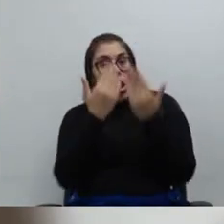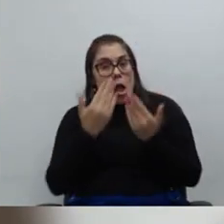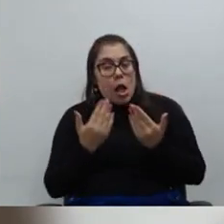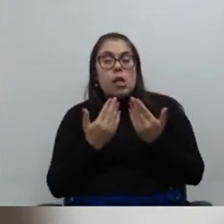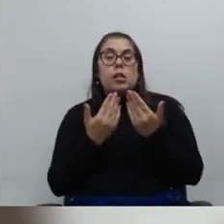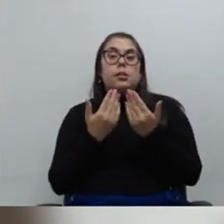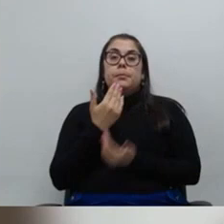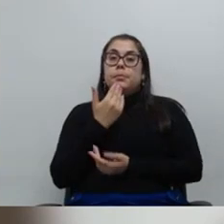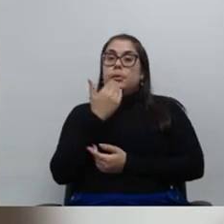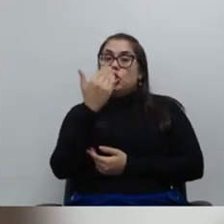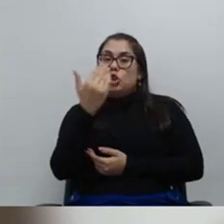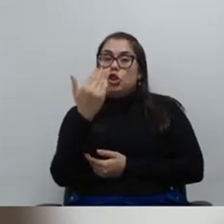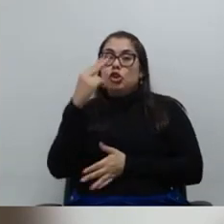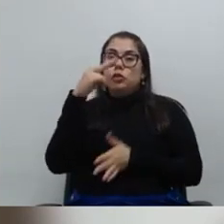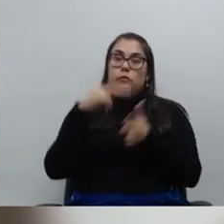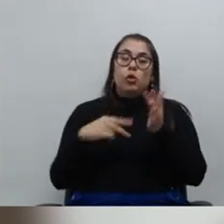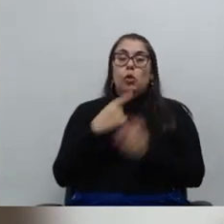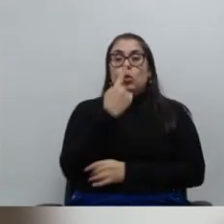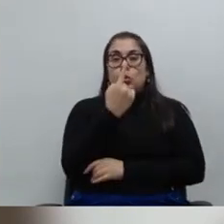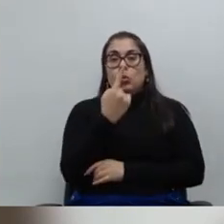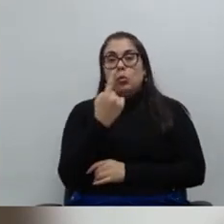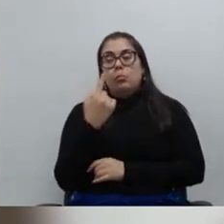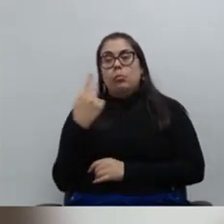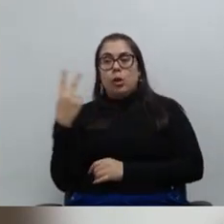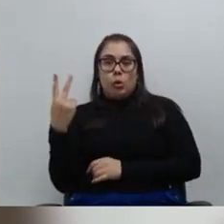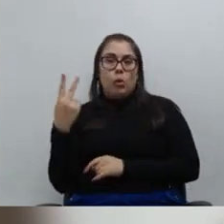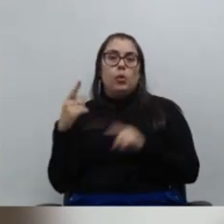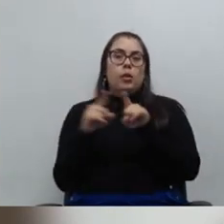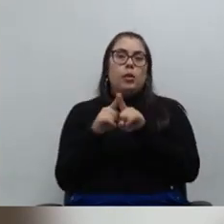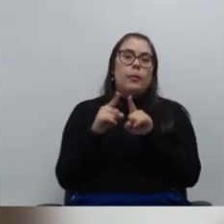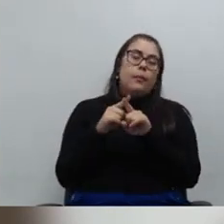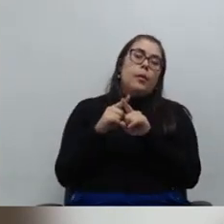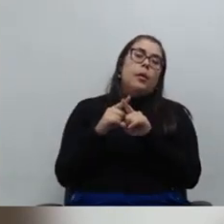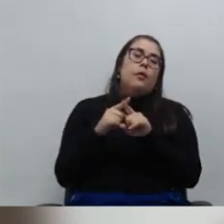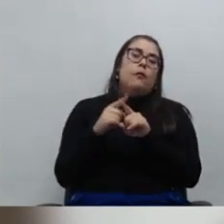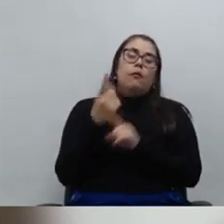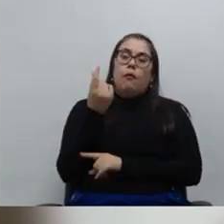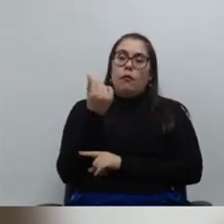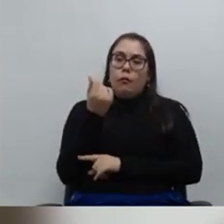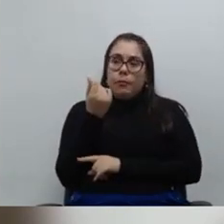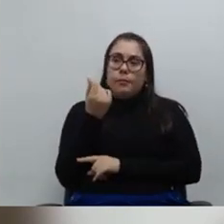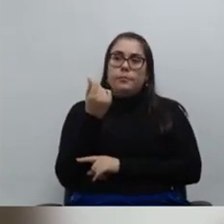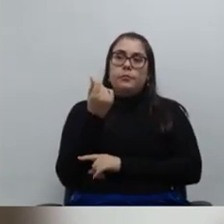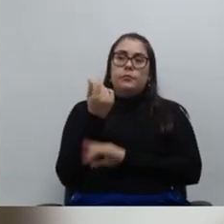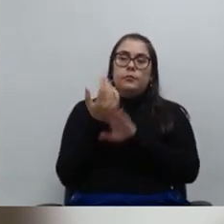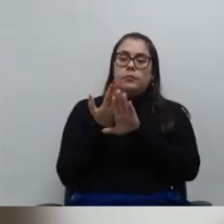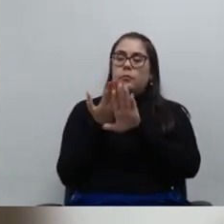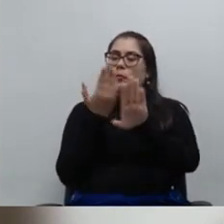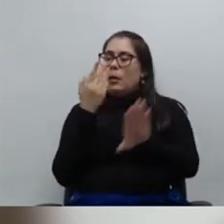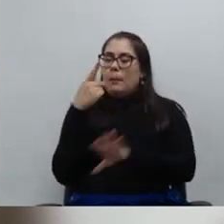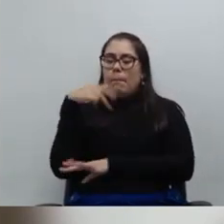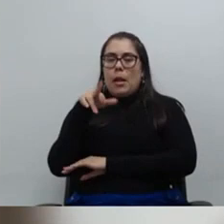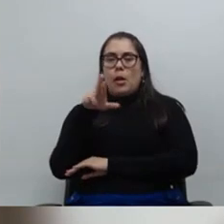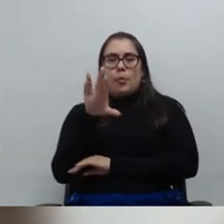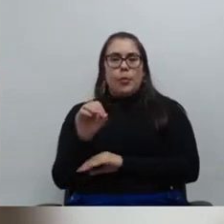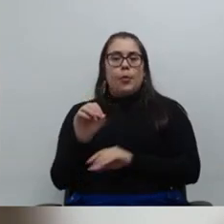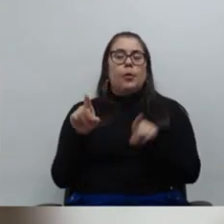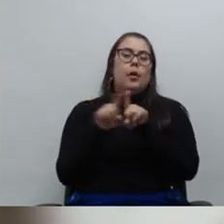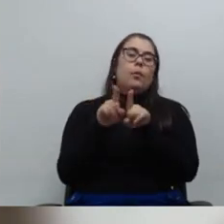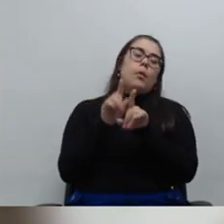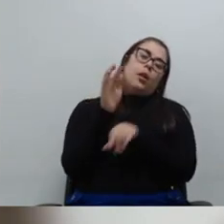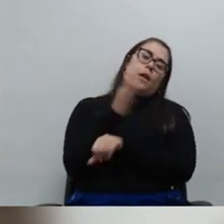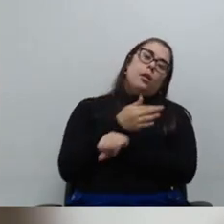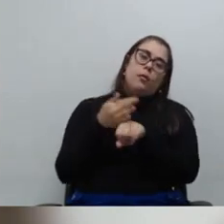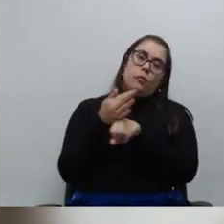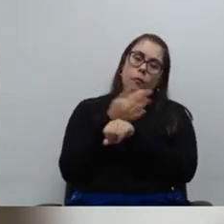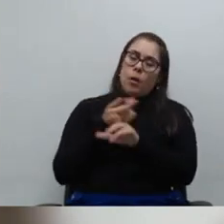de vista, um para dois, juros e correção unitária da licença, prêmio das férias indenizadas, a correção inflacionária